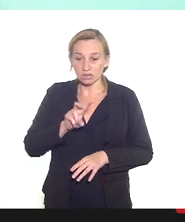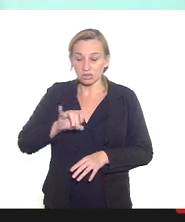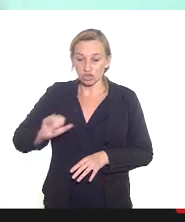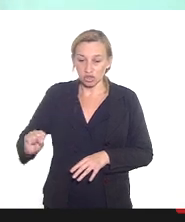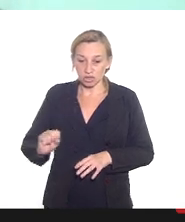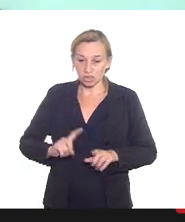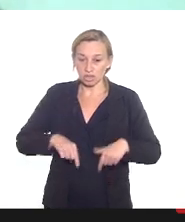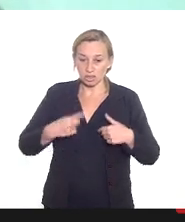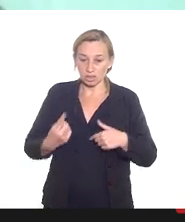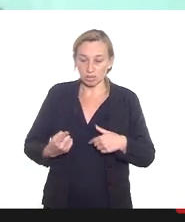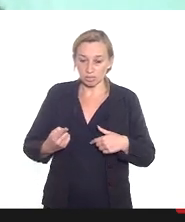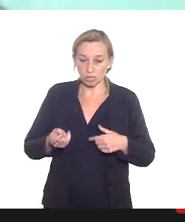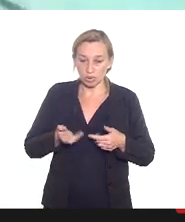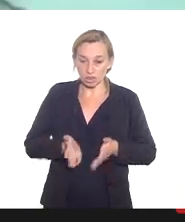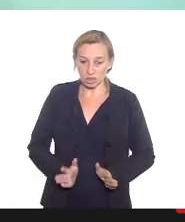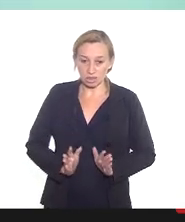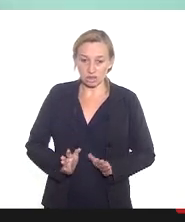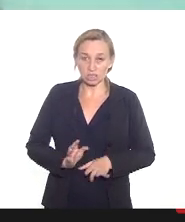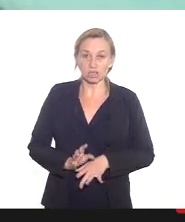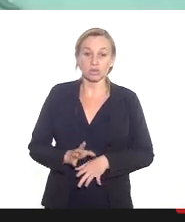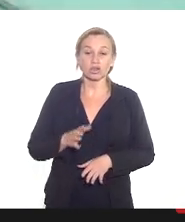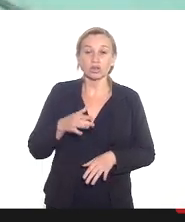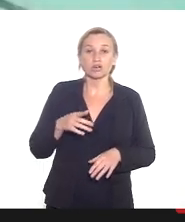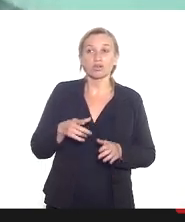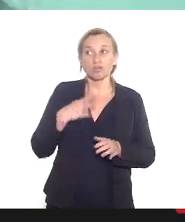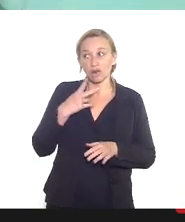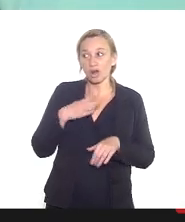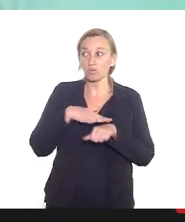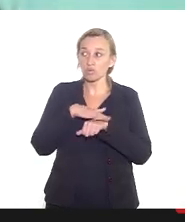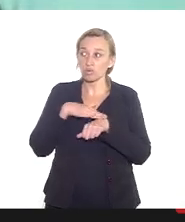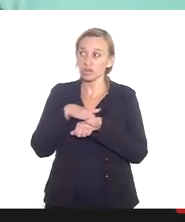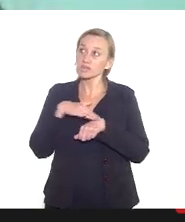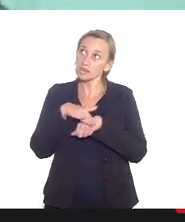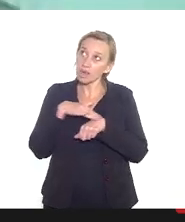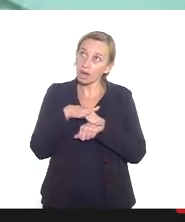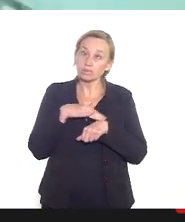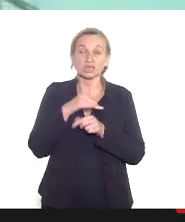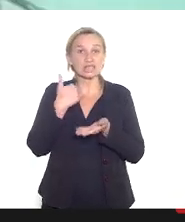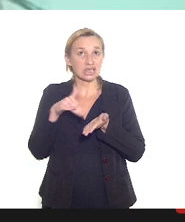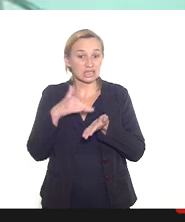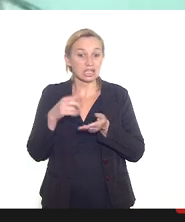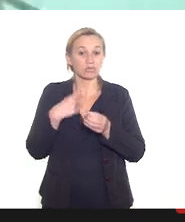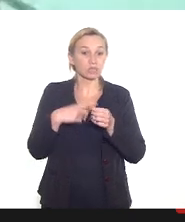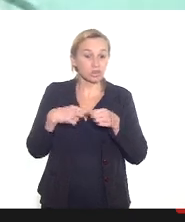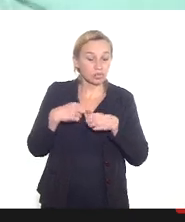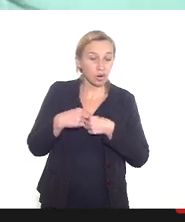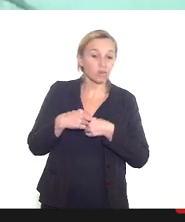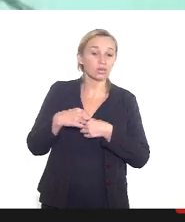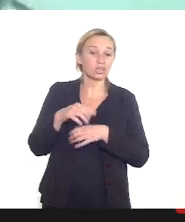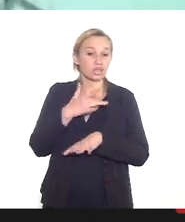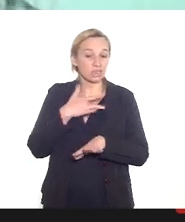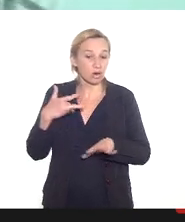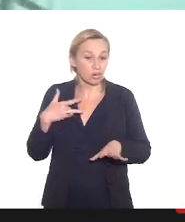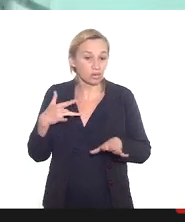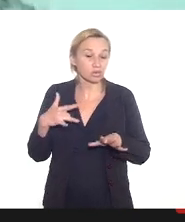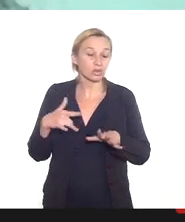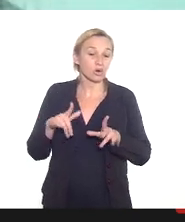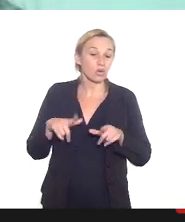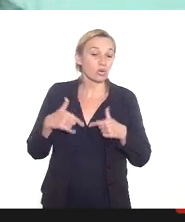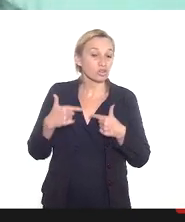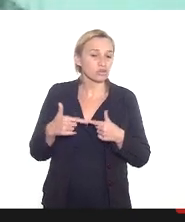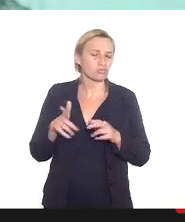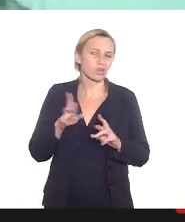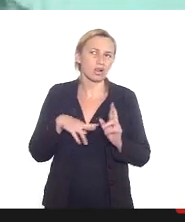do que foi conversado na Secretaria Municipal de Saúde e as ações em relação